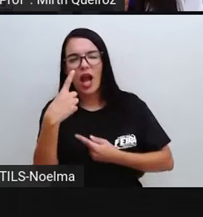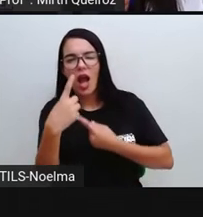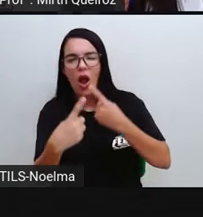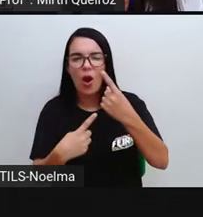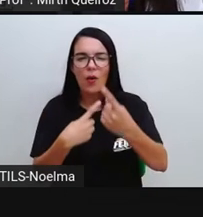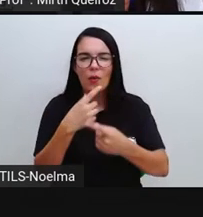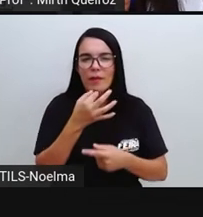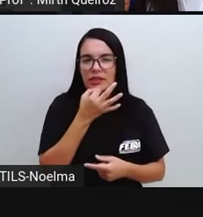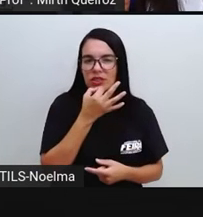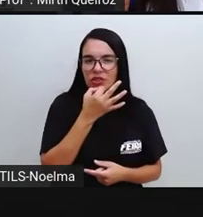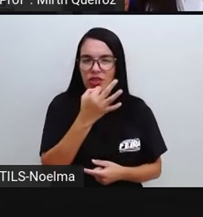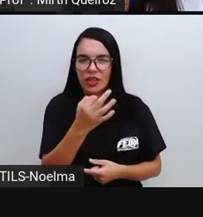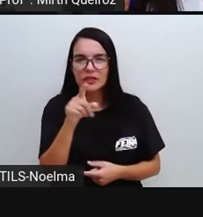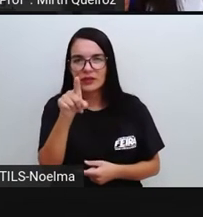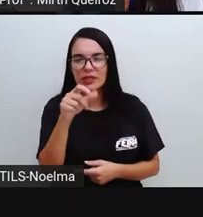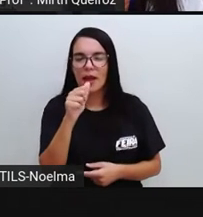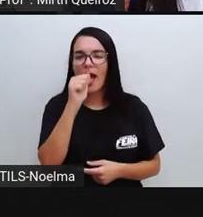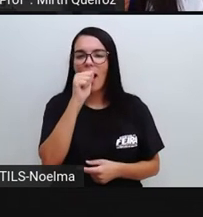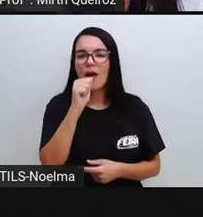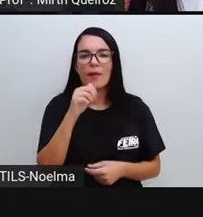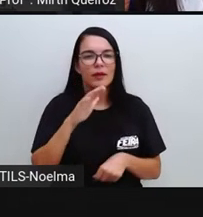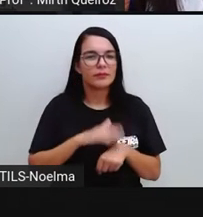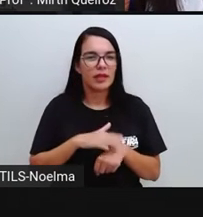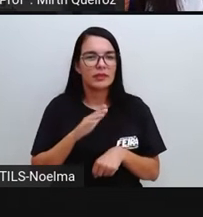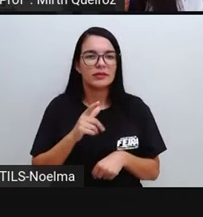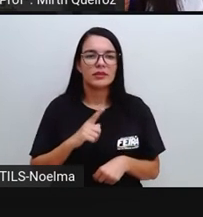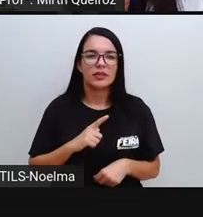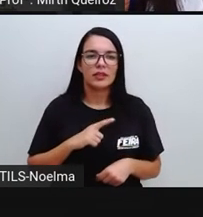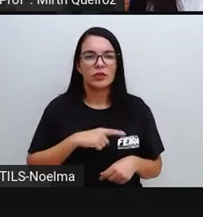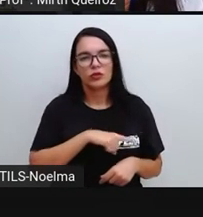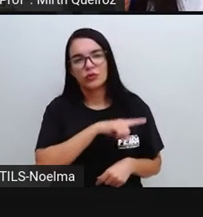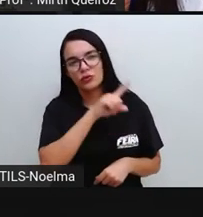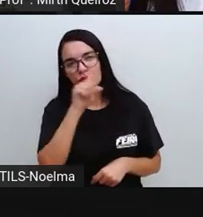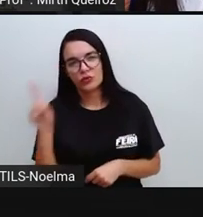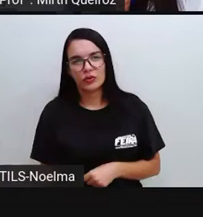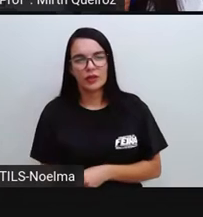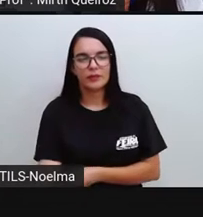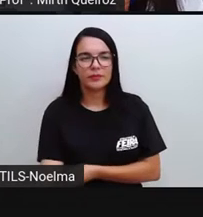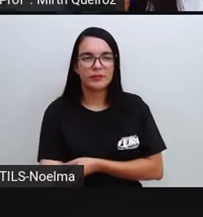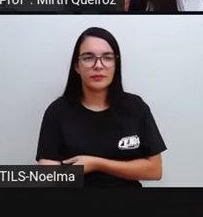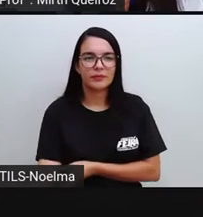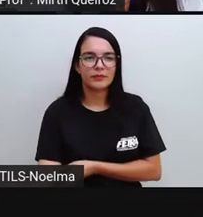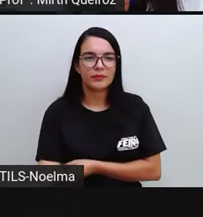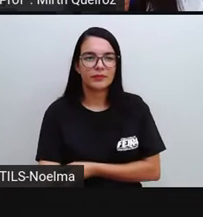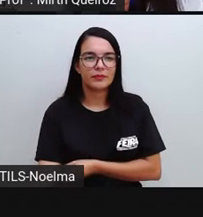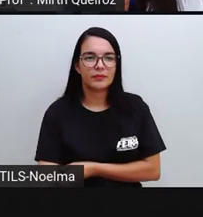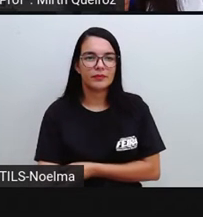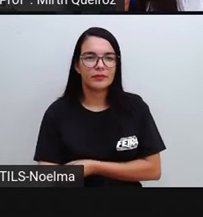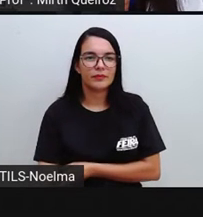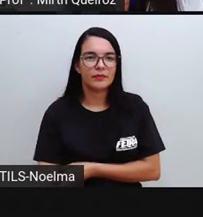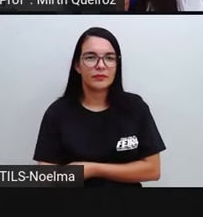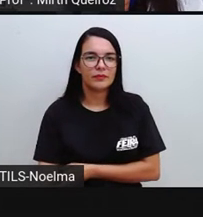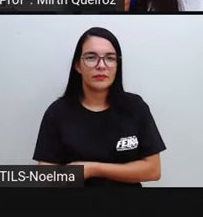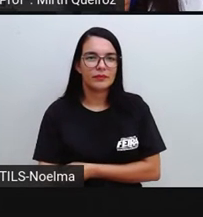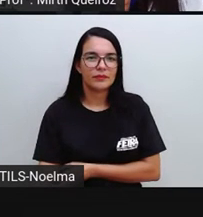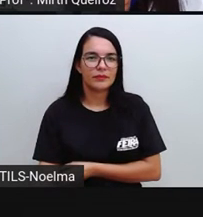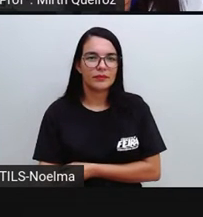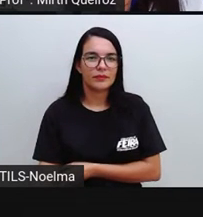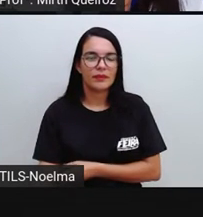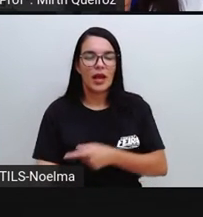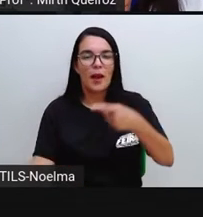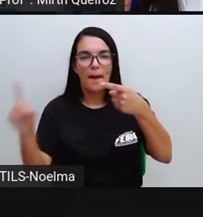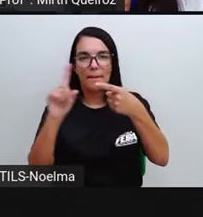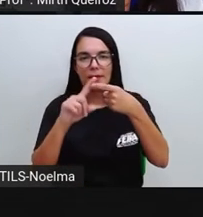maneiras De beber mais água Ao longo do dia Olha só Primeiro Se você estiver Se exercitando Beba água